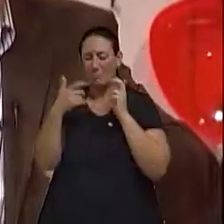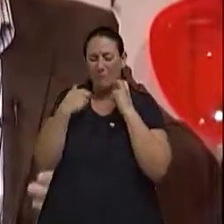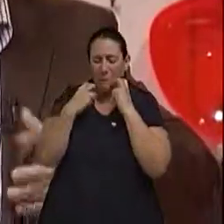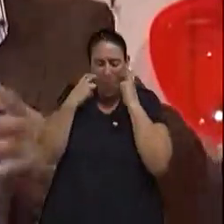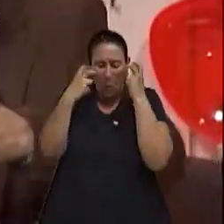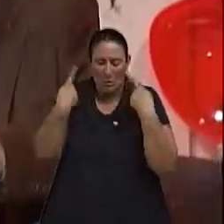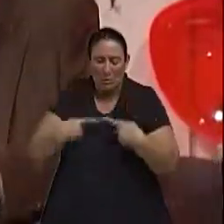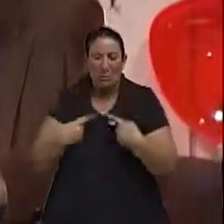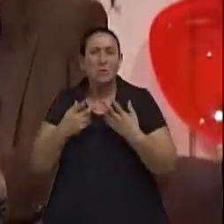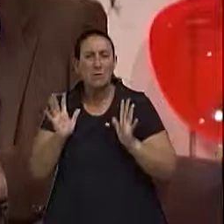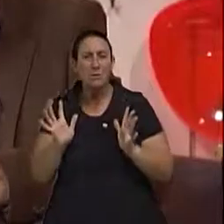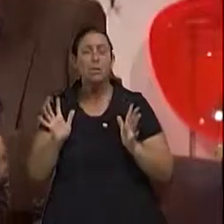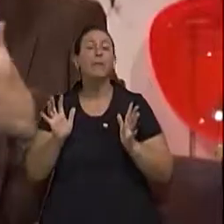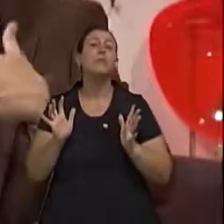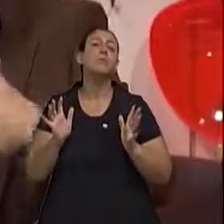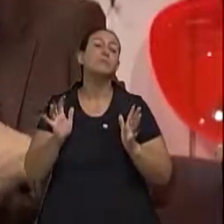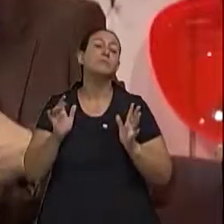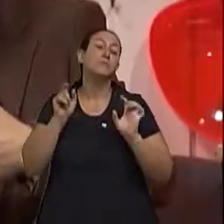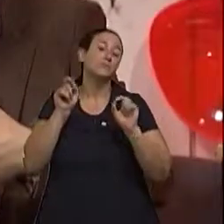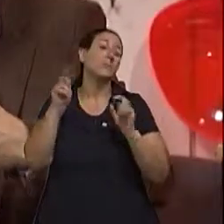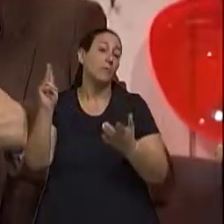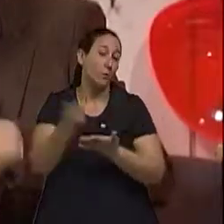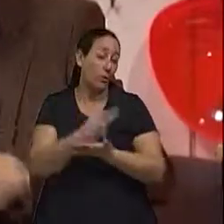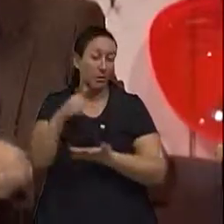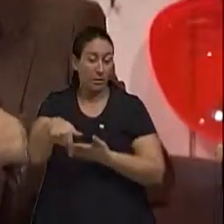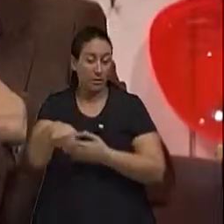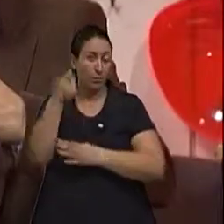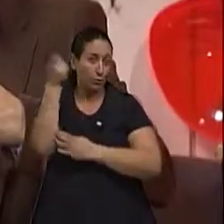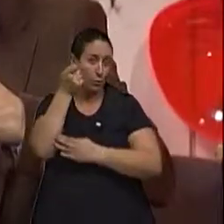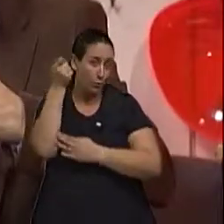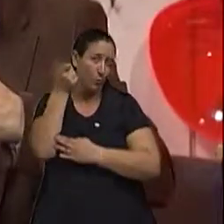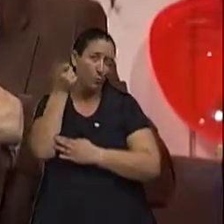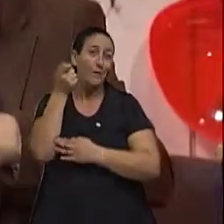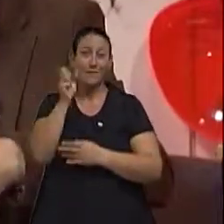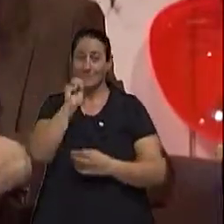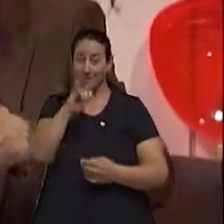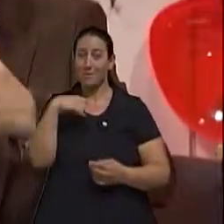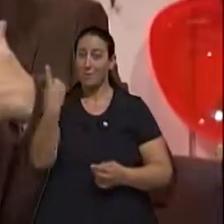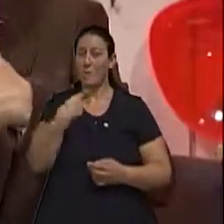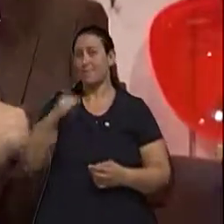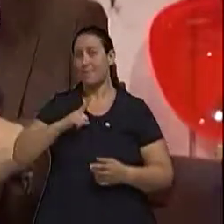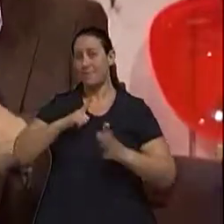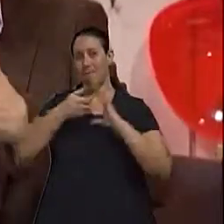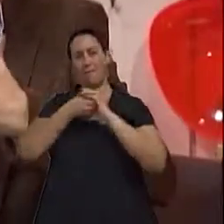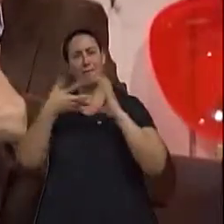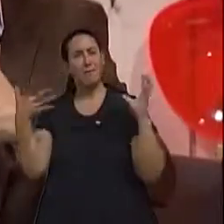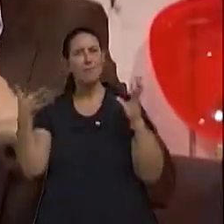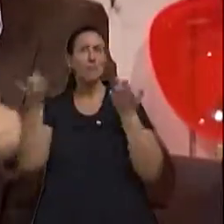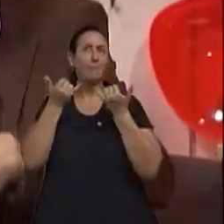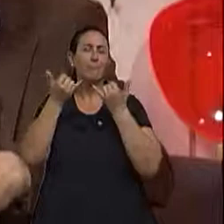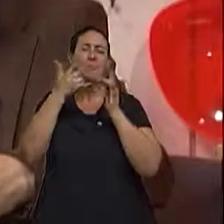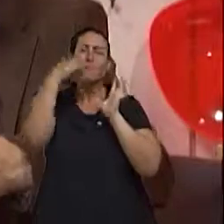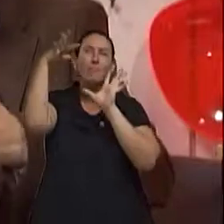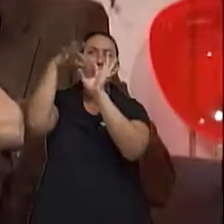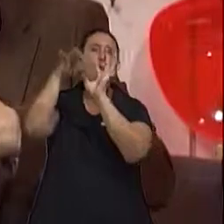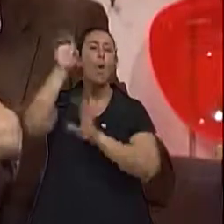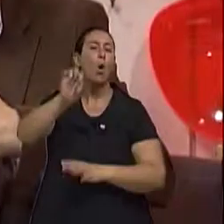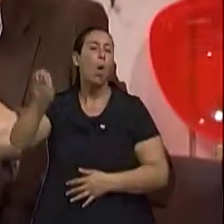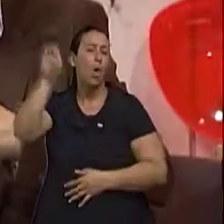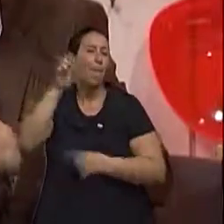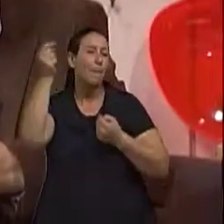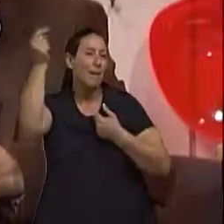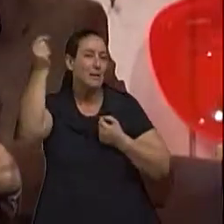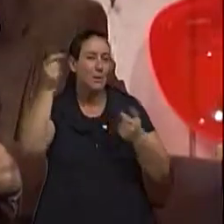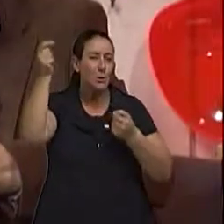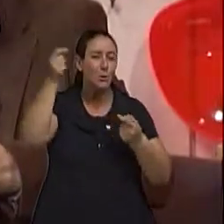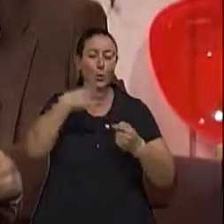fatores. Então, o que acaba acontecendo, eu acho, no Rio Grande do Sul? Por a gente ter essas características mais europeias, existem algumas ideias